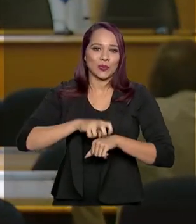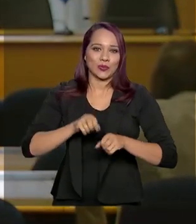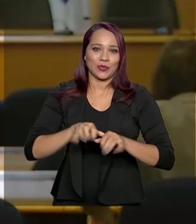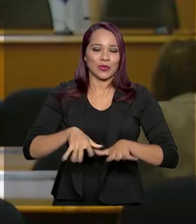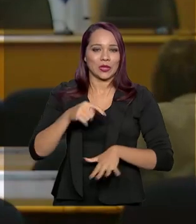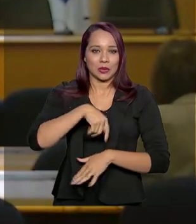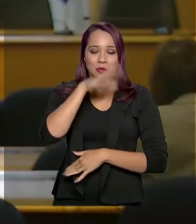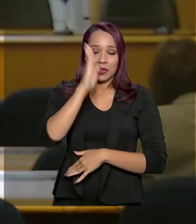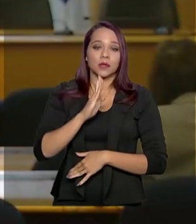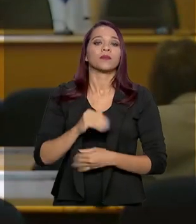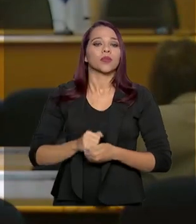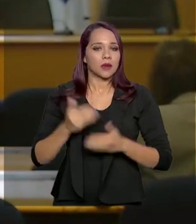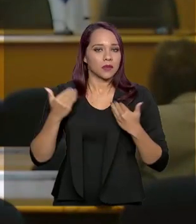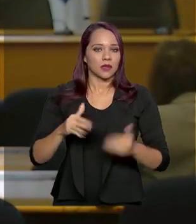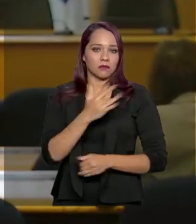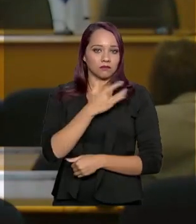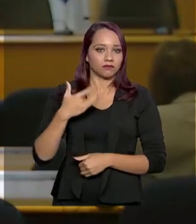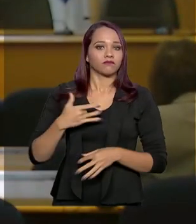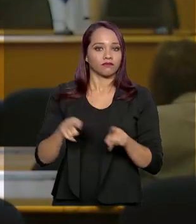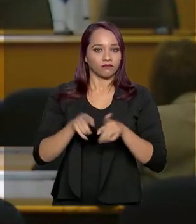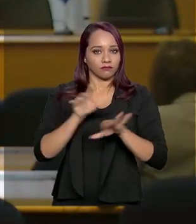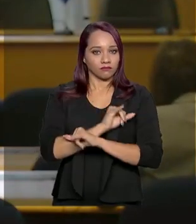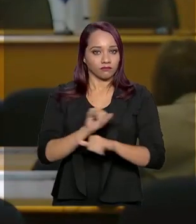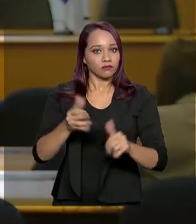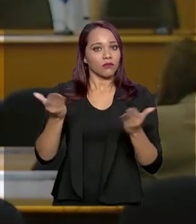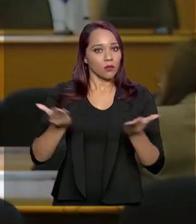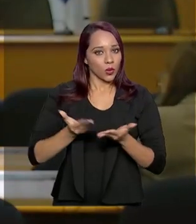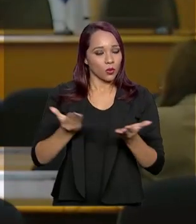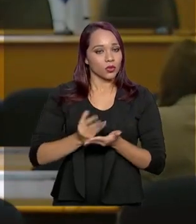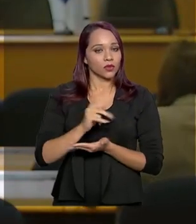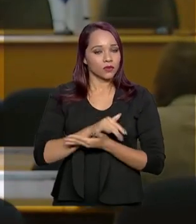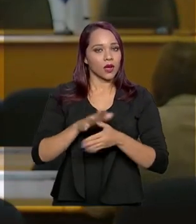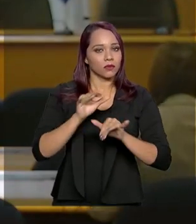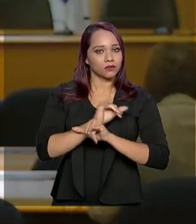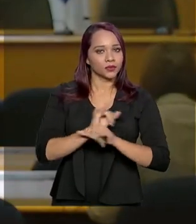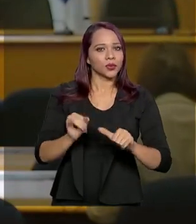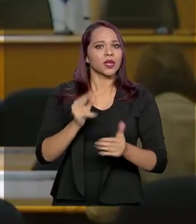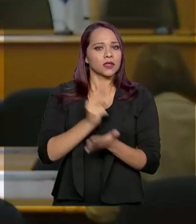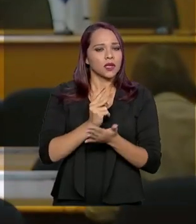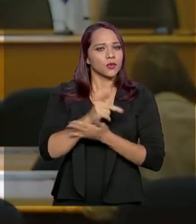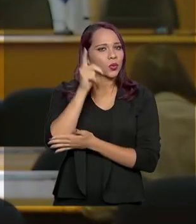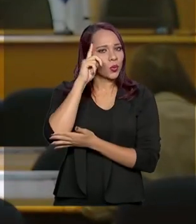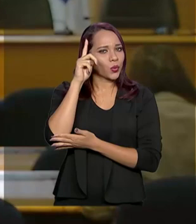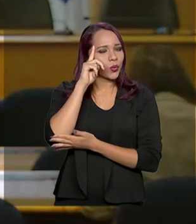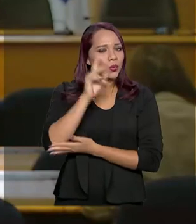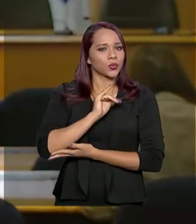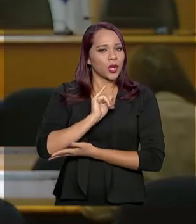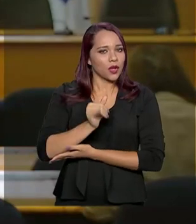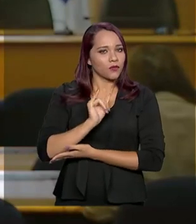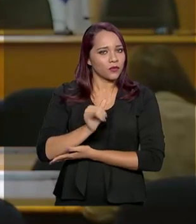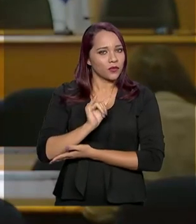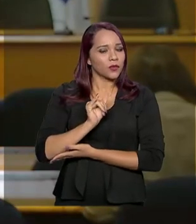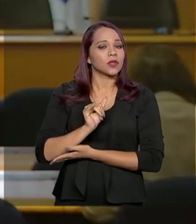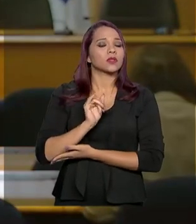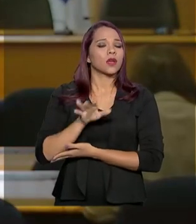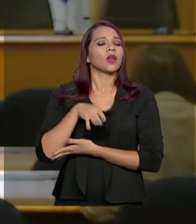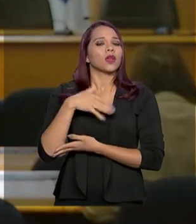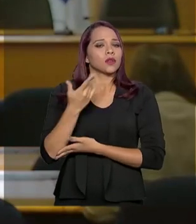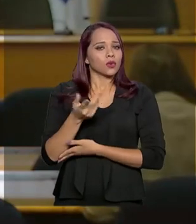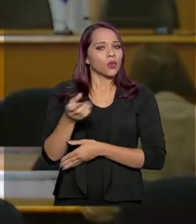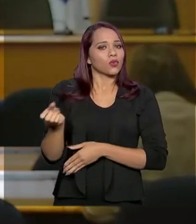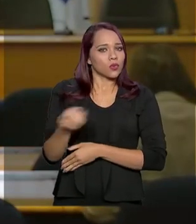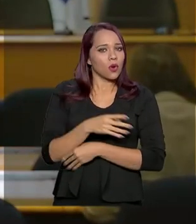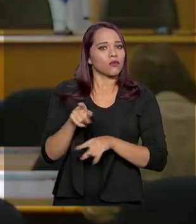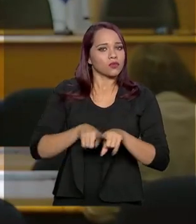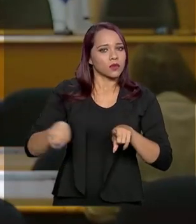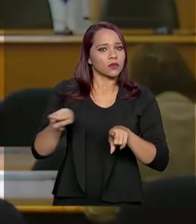O Ministério da Saúde também informou que, a partir de hoje, serão publicados boletins diários com essa atualização